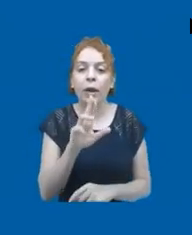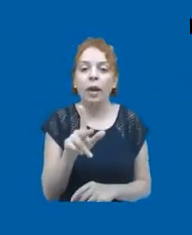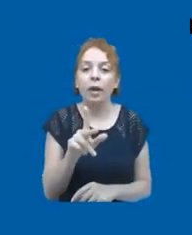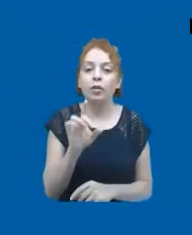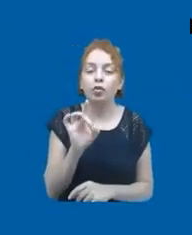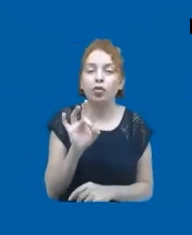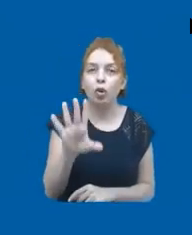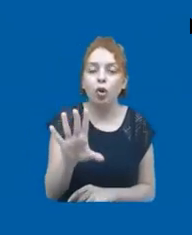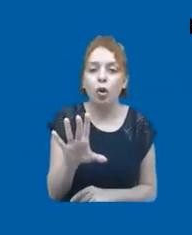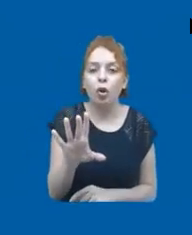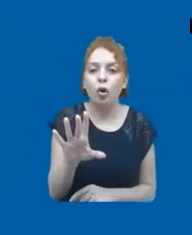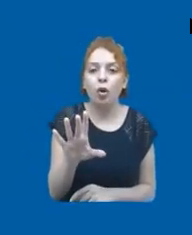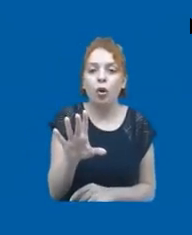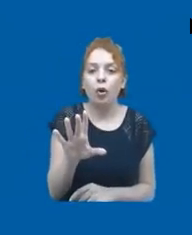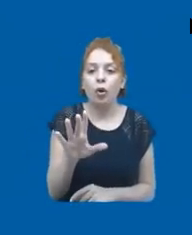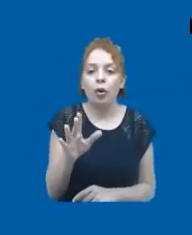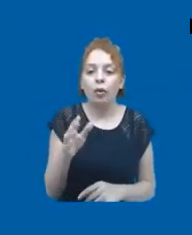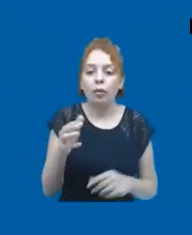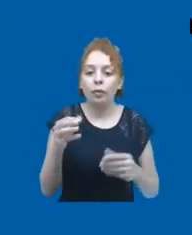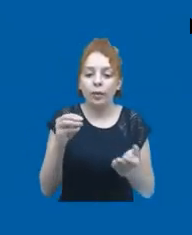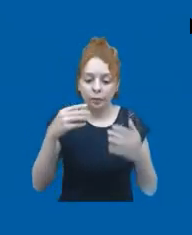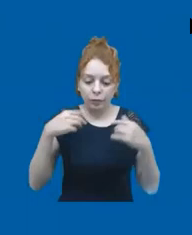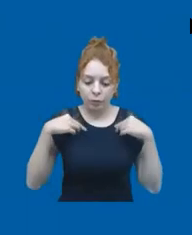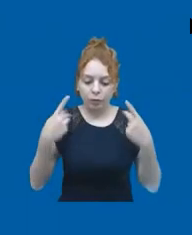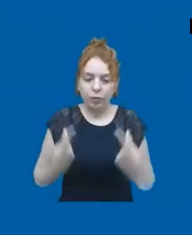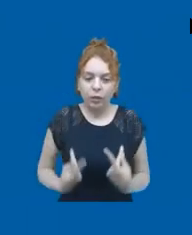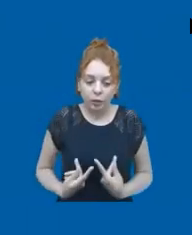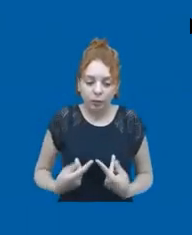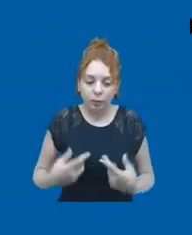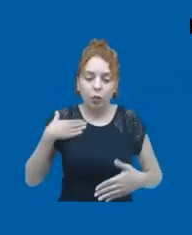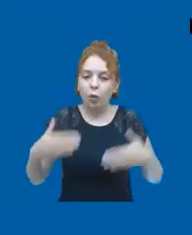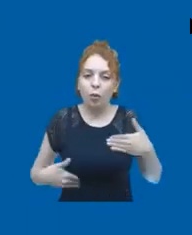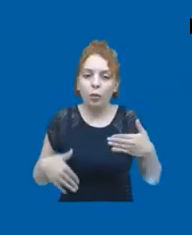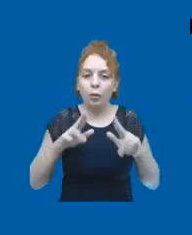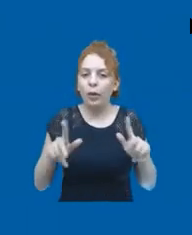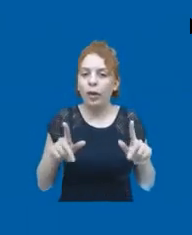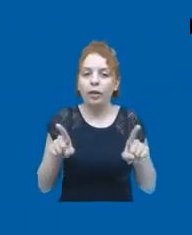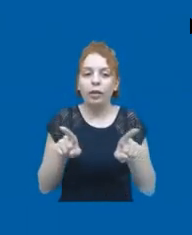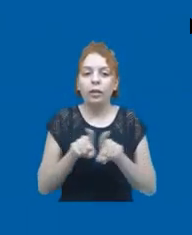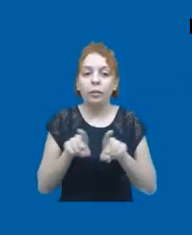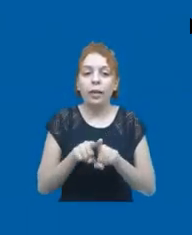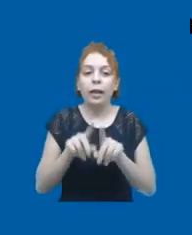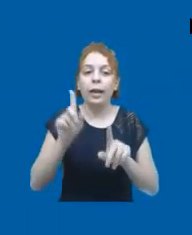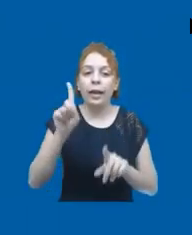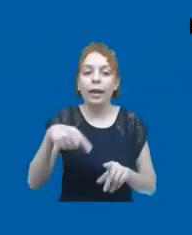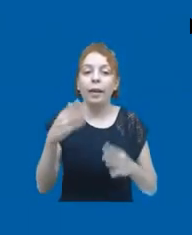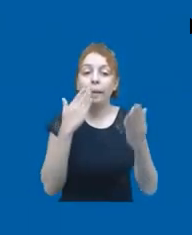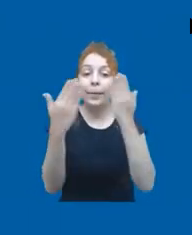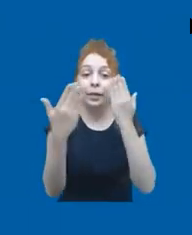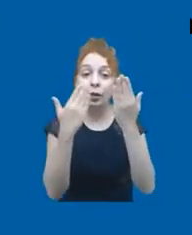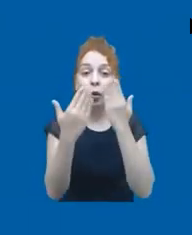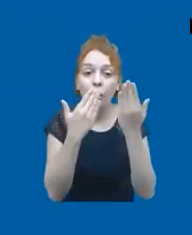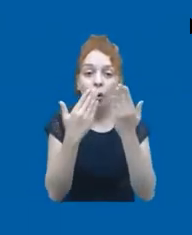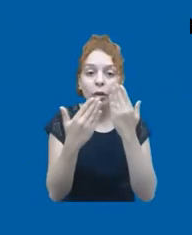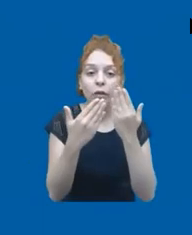por uma questão biológica, é também por uma questão psicológica, né, as pessoas tinham, como foi